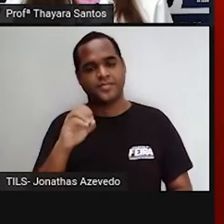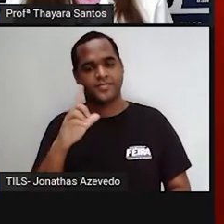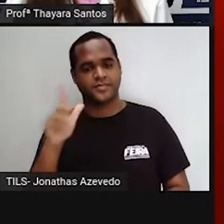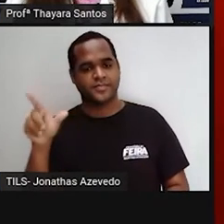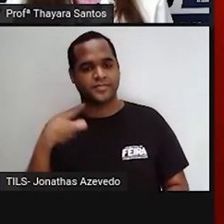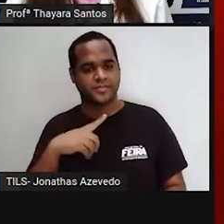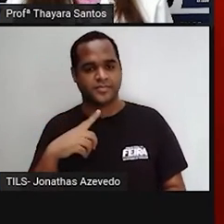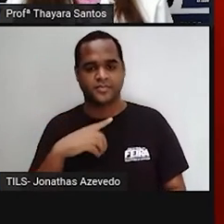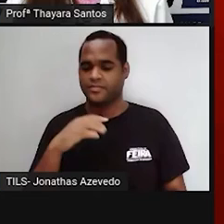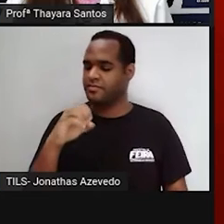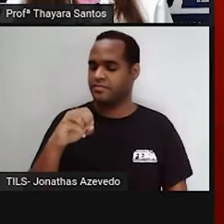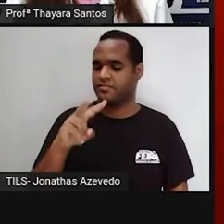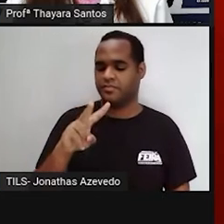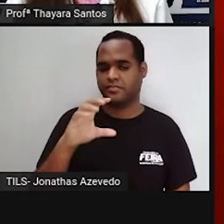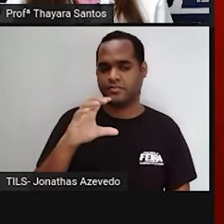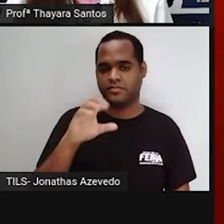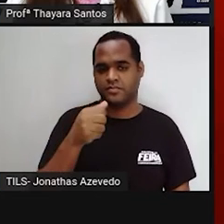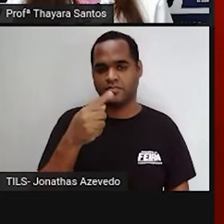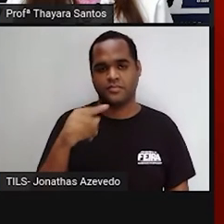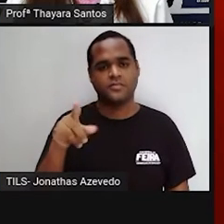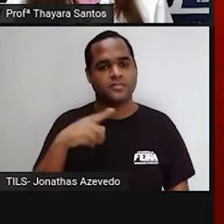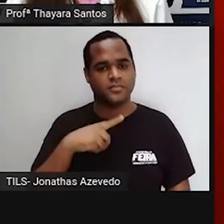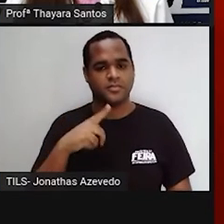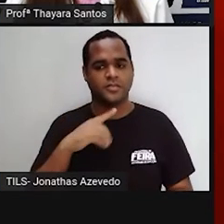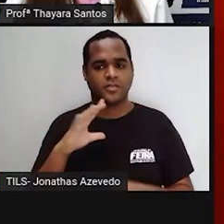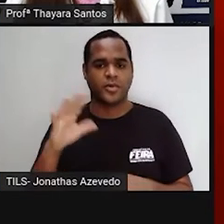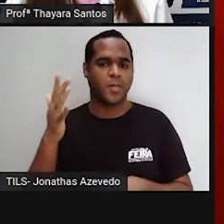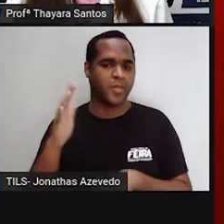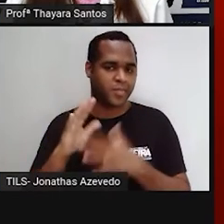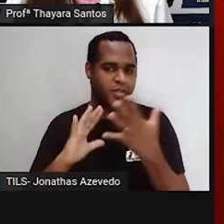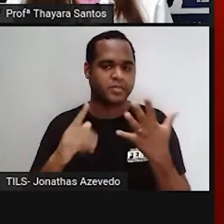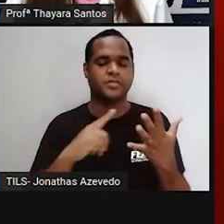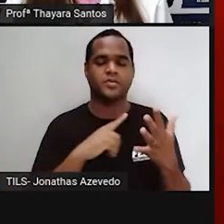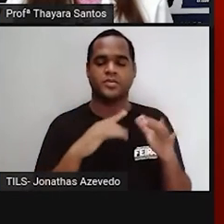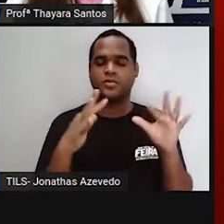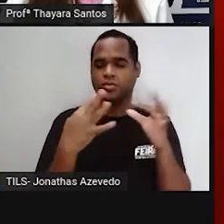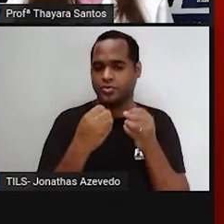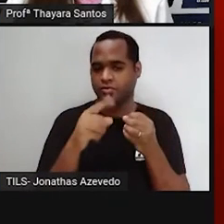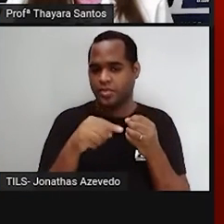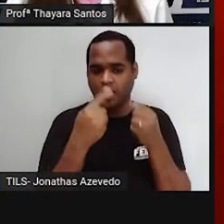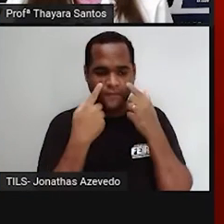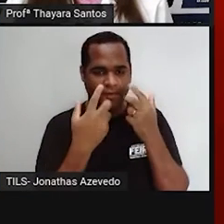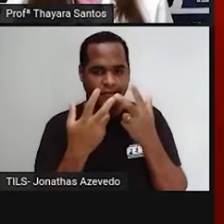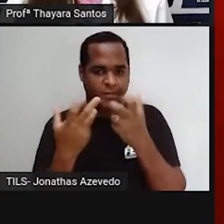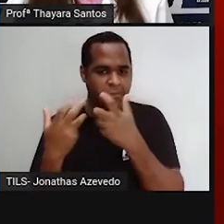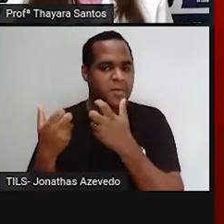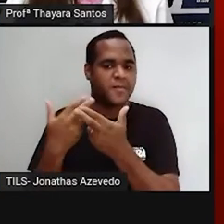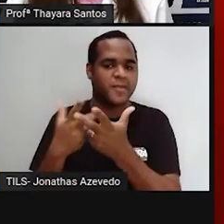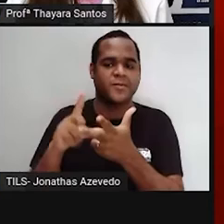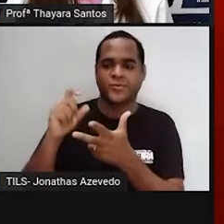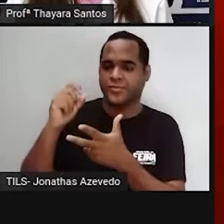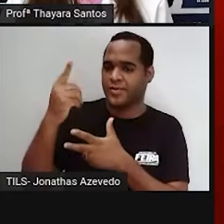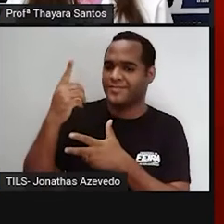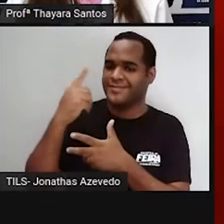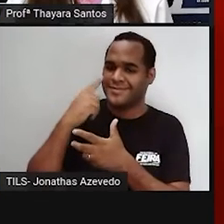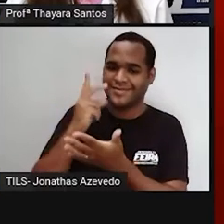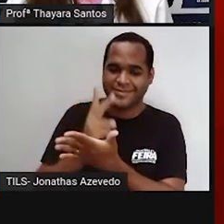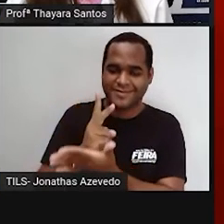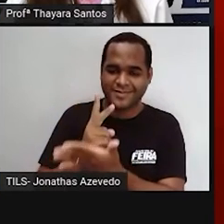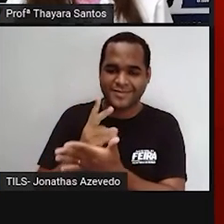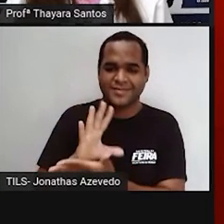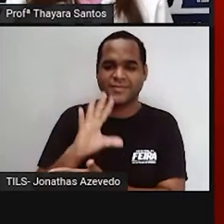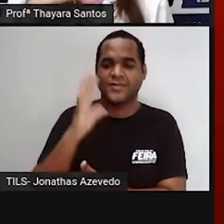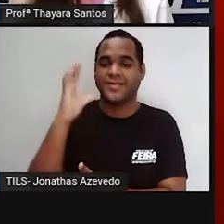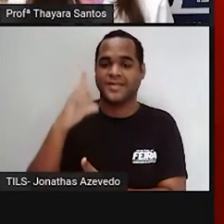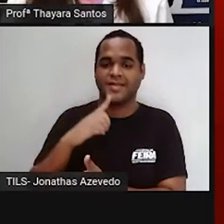a gente tem a zona de convecção, que é onde acontece todo ali. A gente viu que as erupções solares acontecem nessa zona de